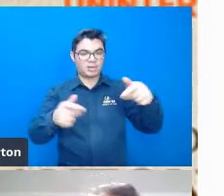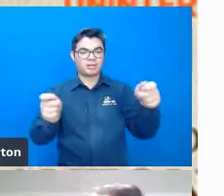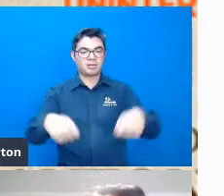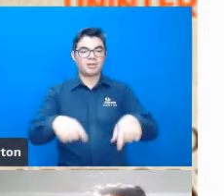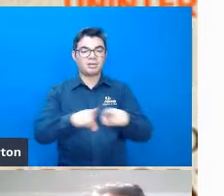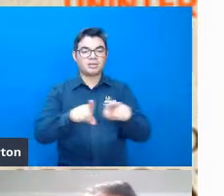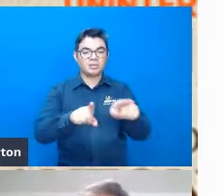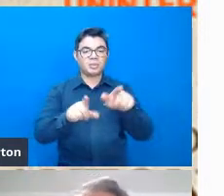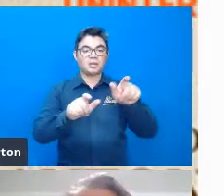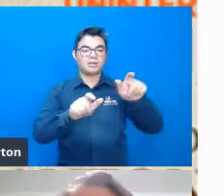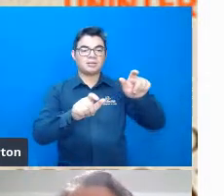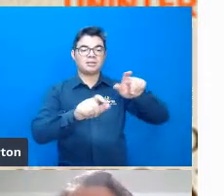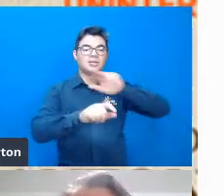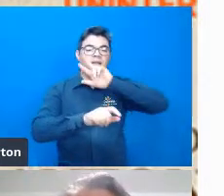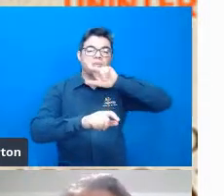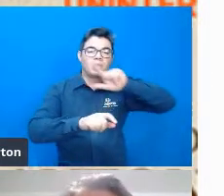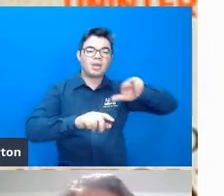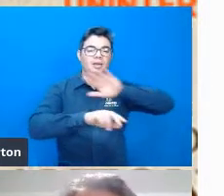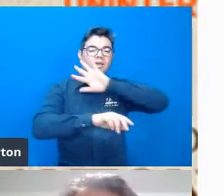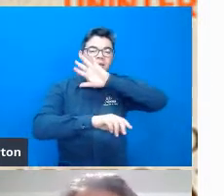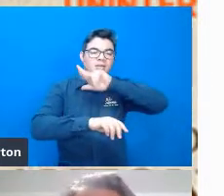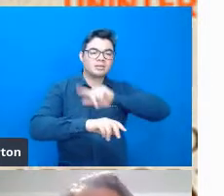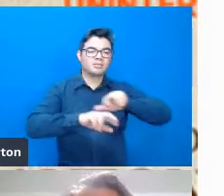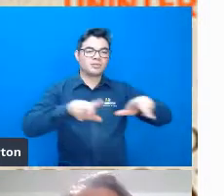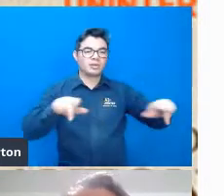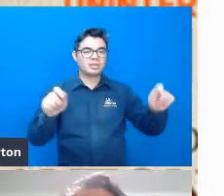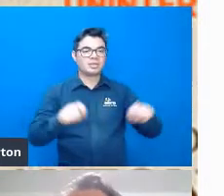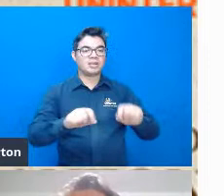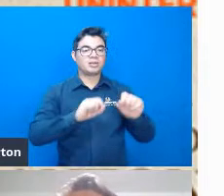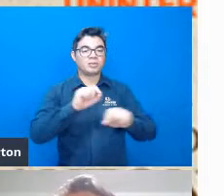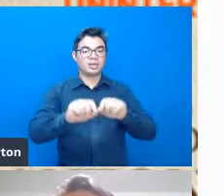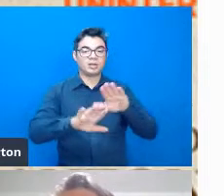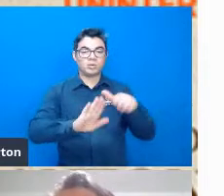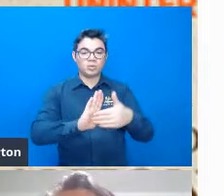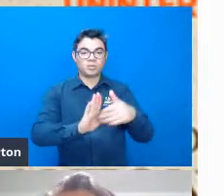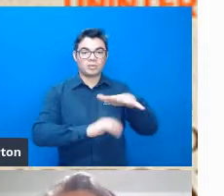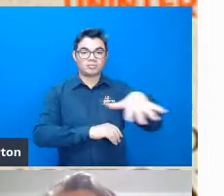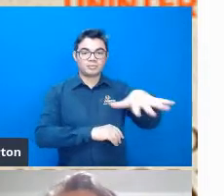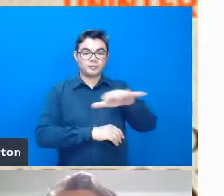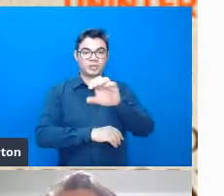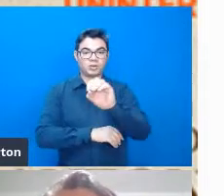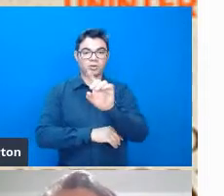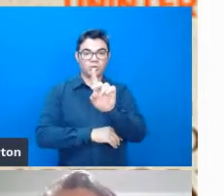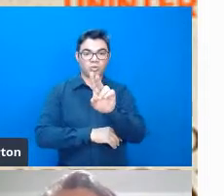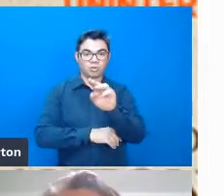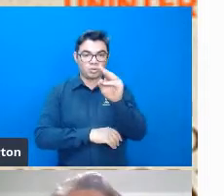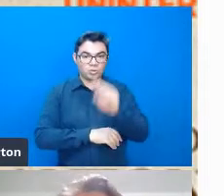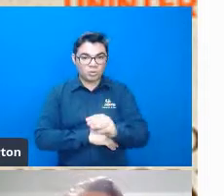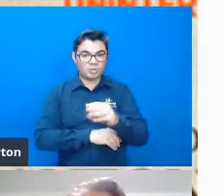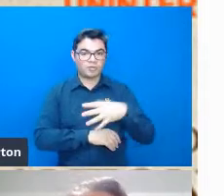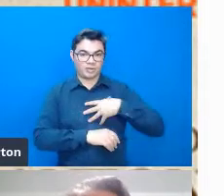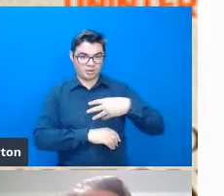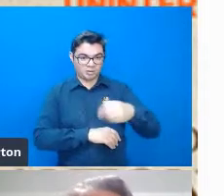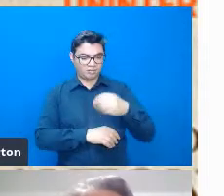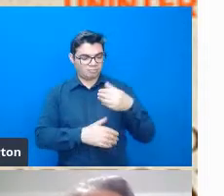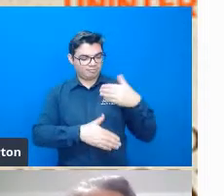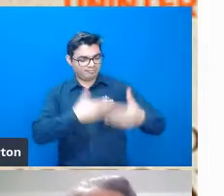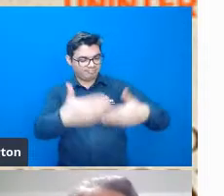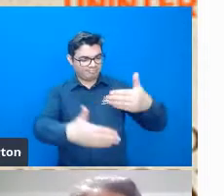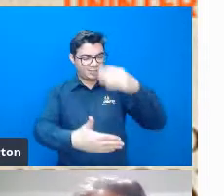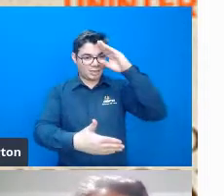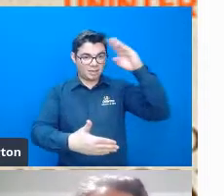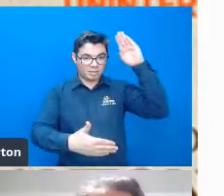sejam espécies na questão da biologia, e tudo isso levou o O'Doom, então, a ter uma grande inspiração para seguir uma carreira